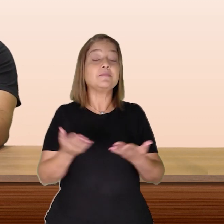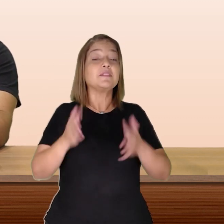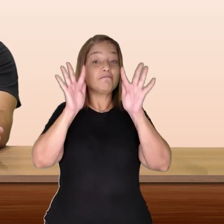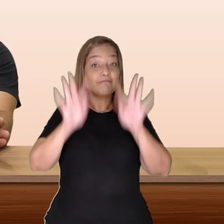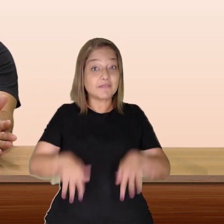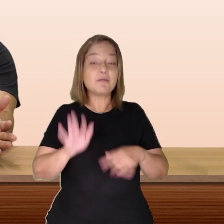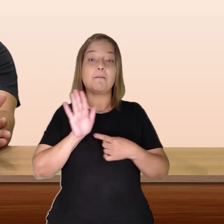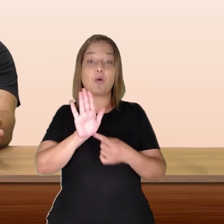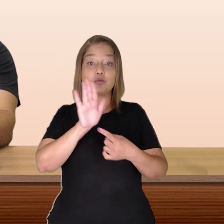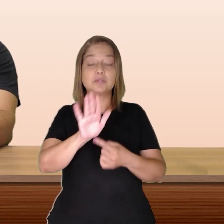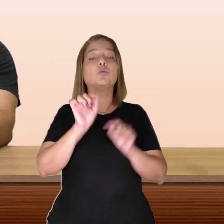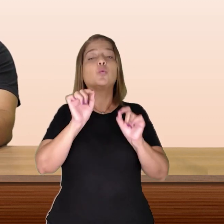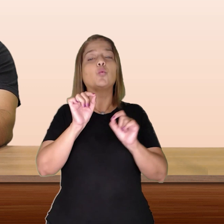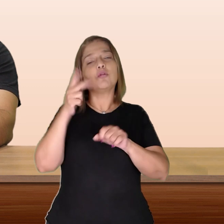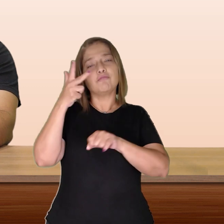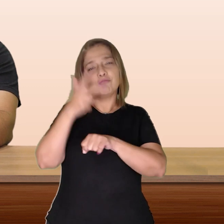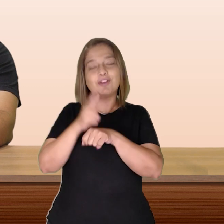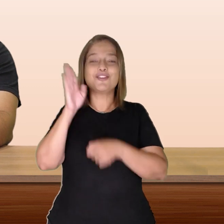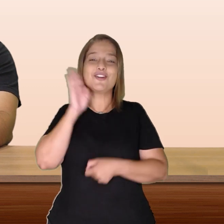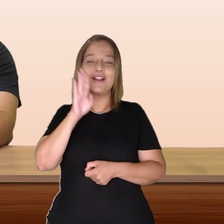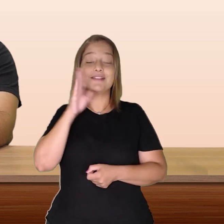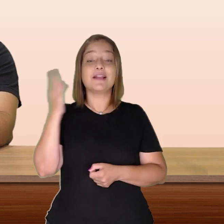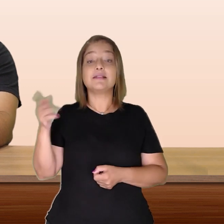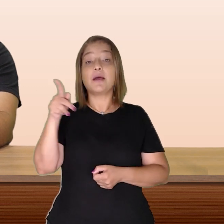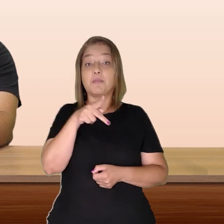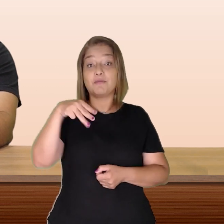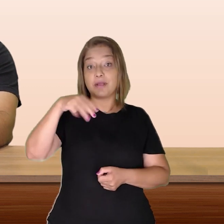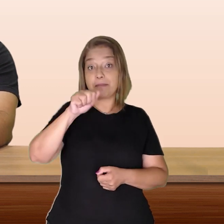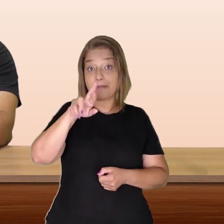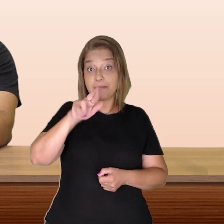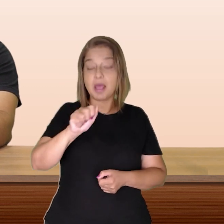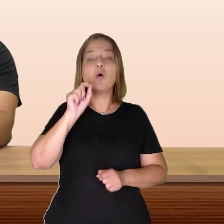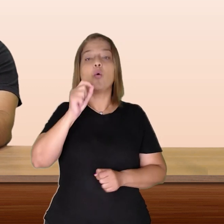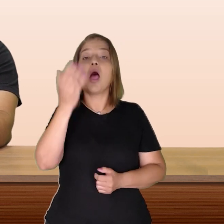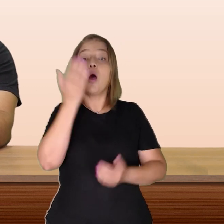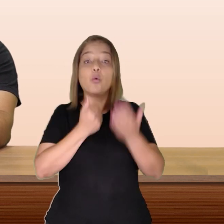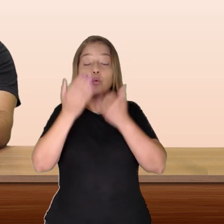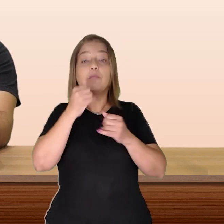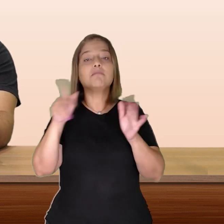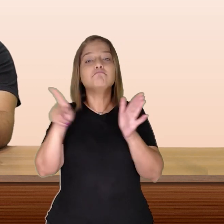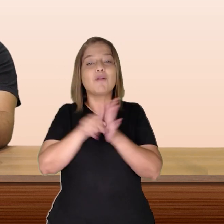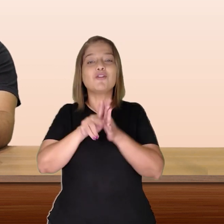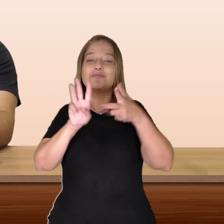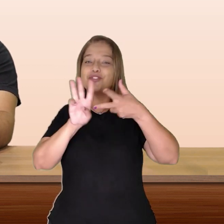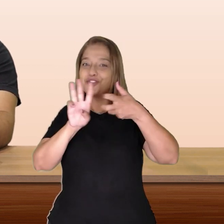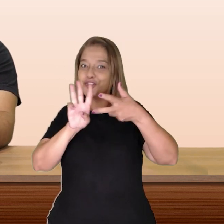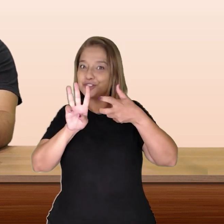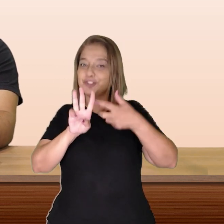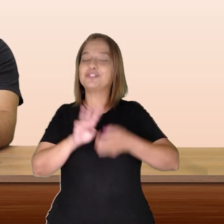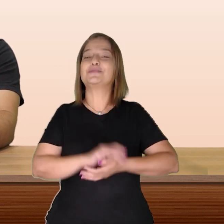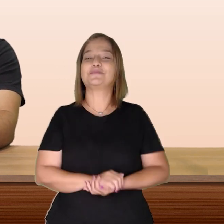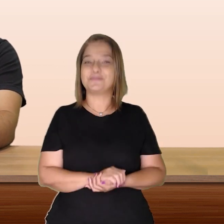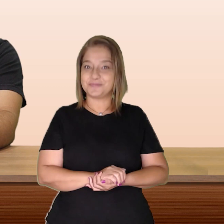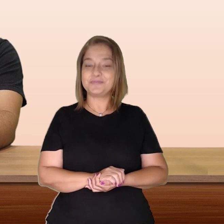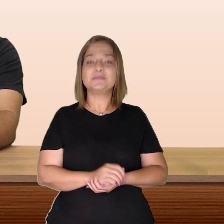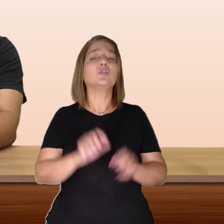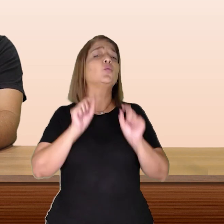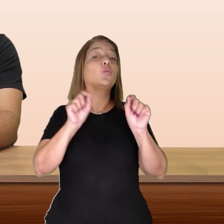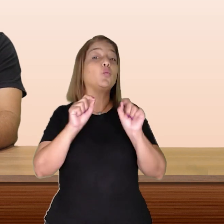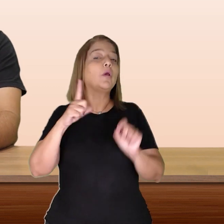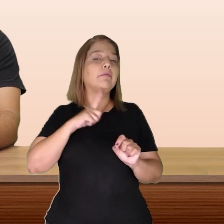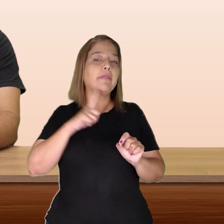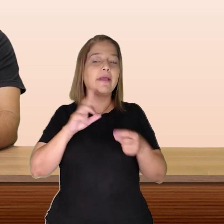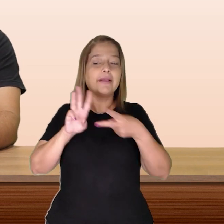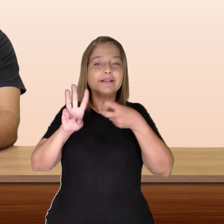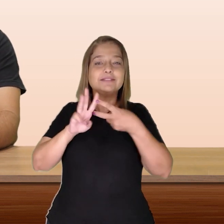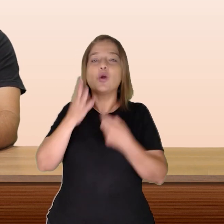programa de hoje, vamos colocar um vídeo bem legal da professora Amarolina sobre alimentos de origem indígena. Quais